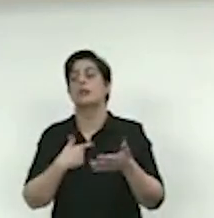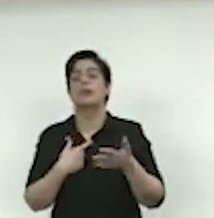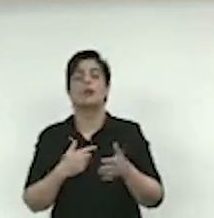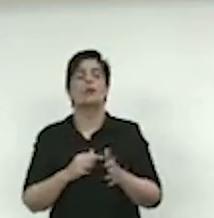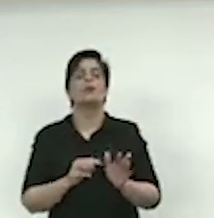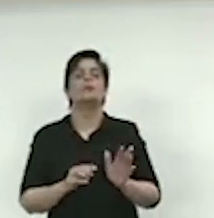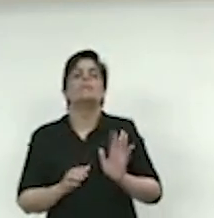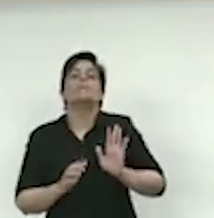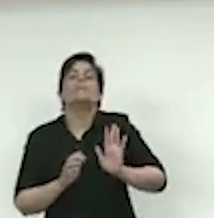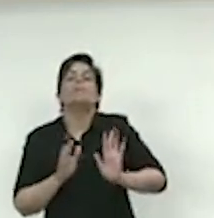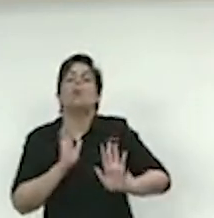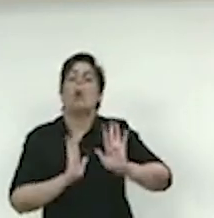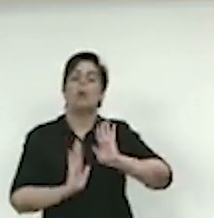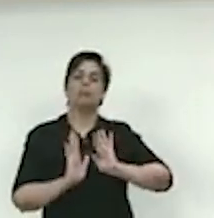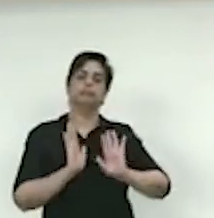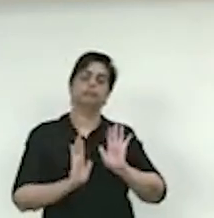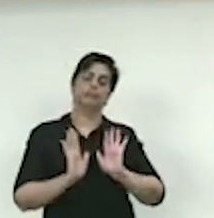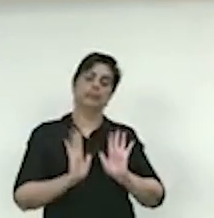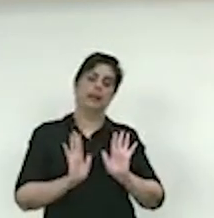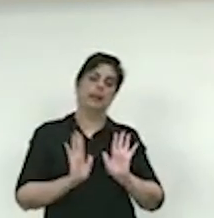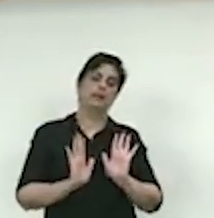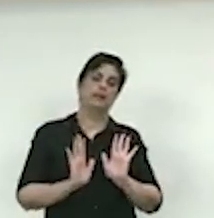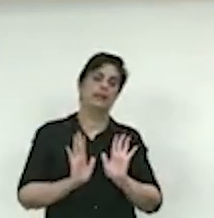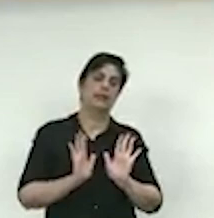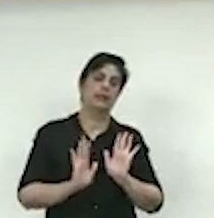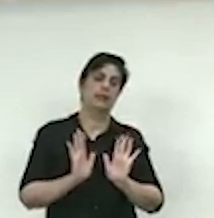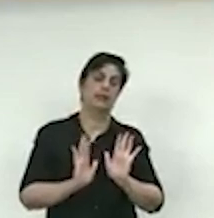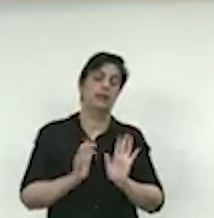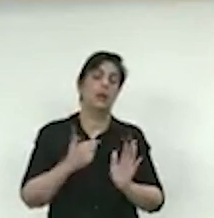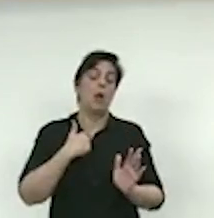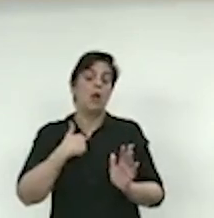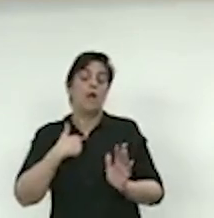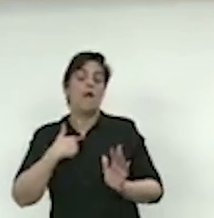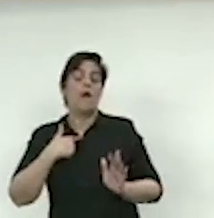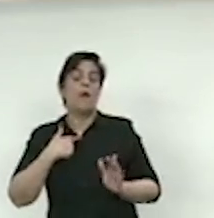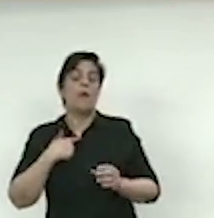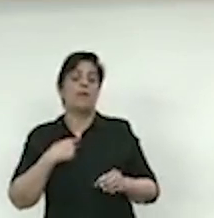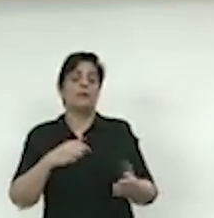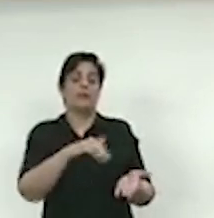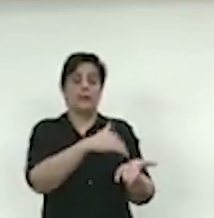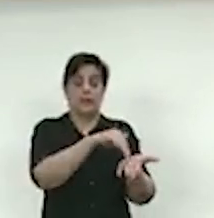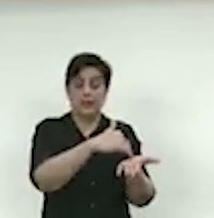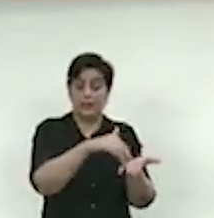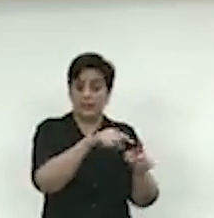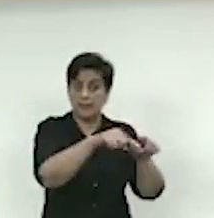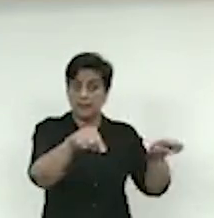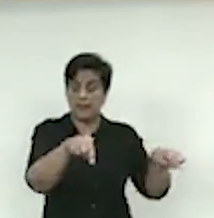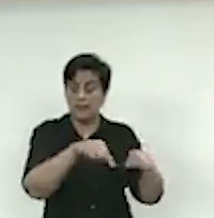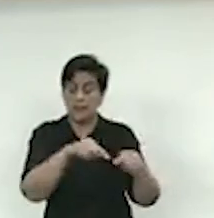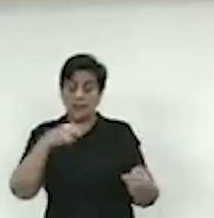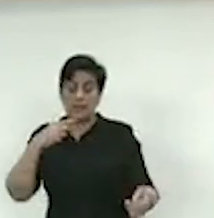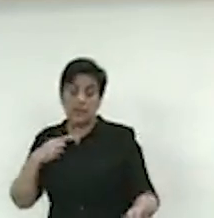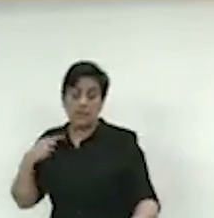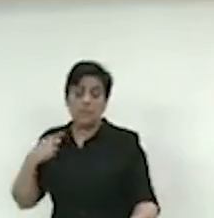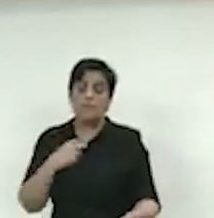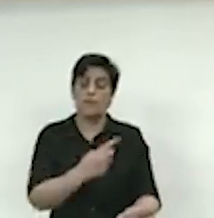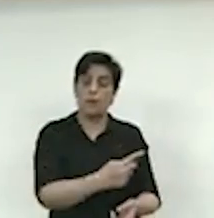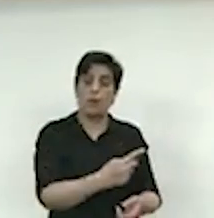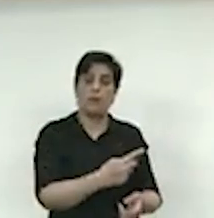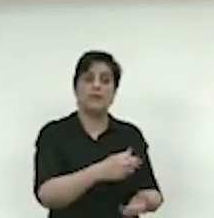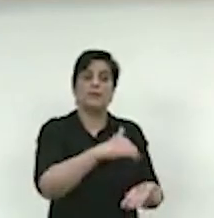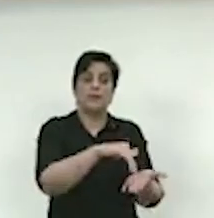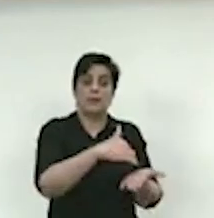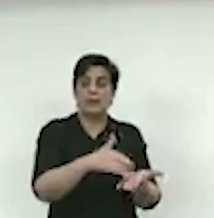ir até a Secretaria da CEURB, fui até a Secretaria de Finanças,